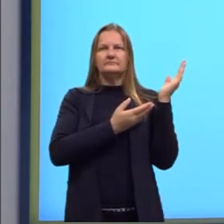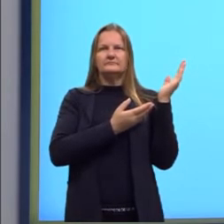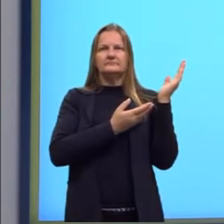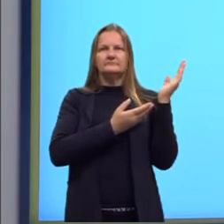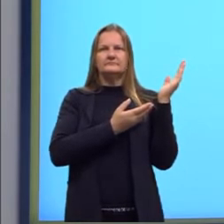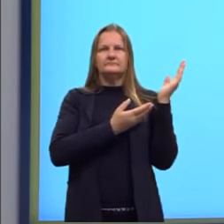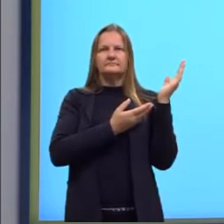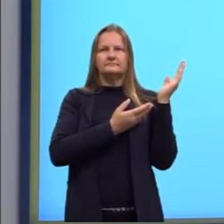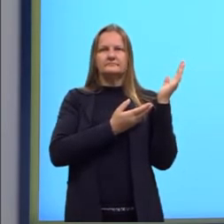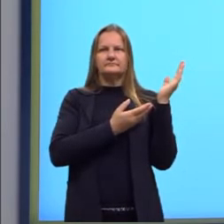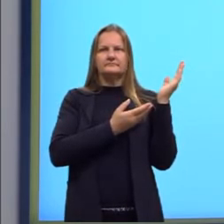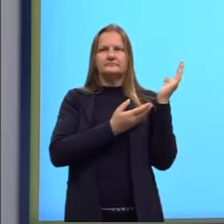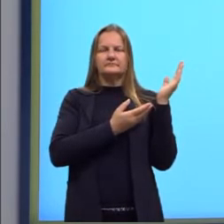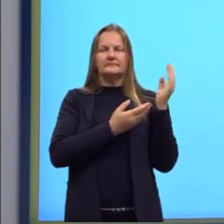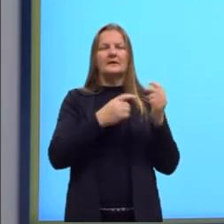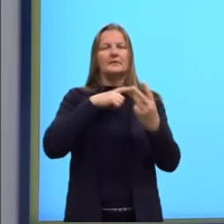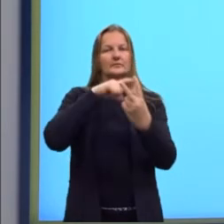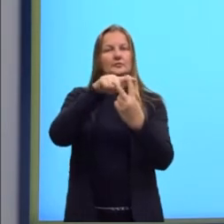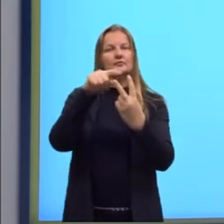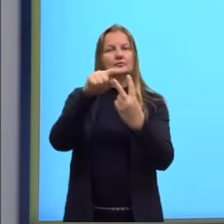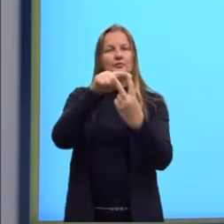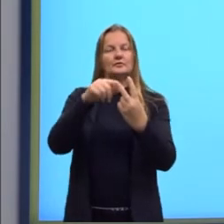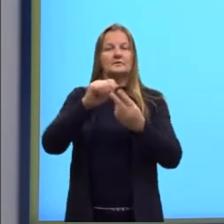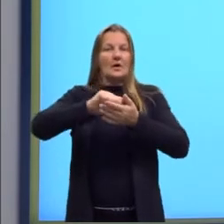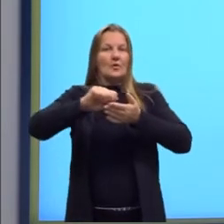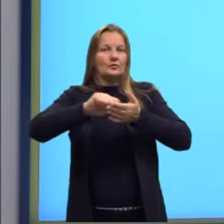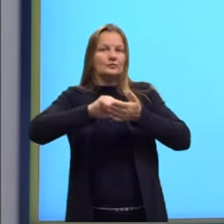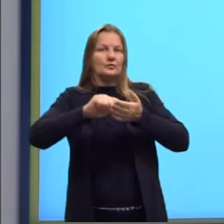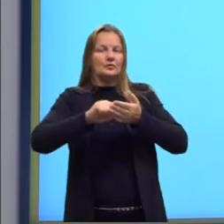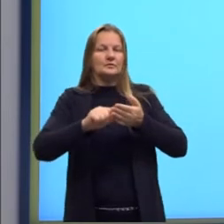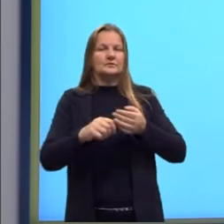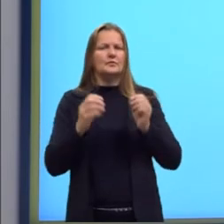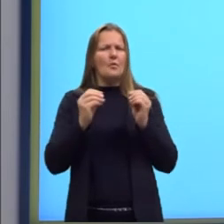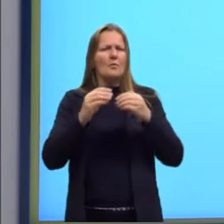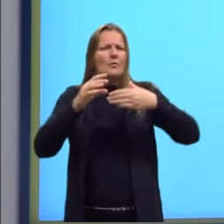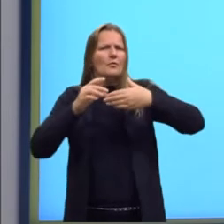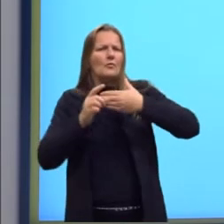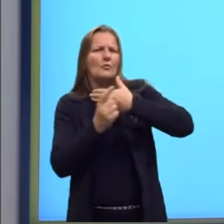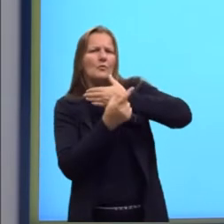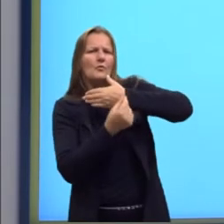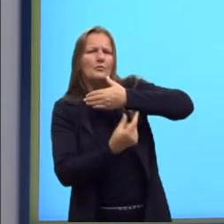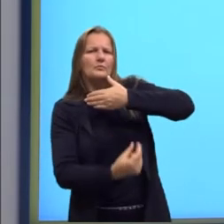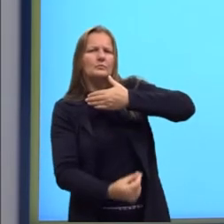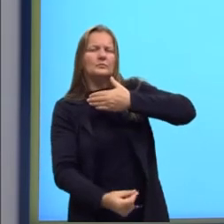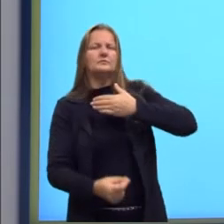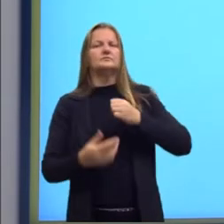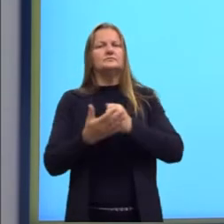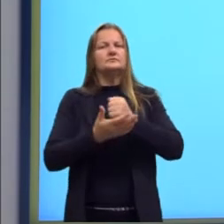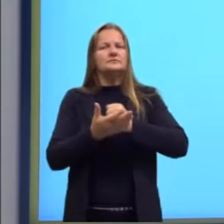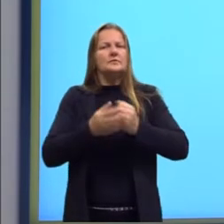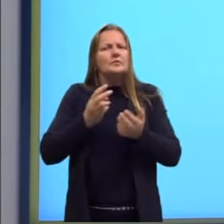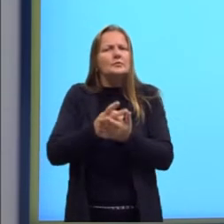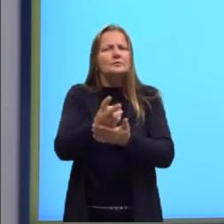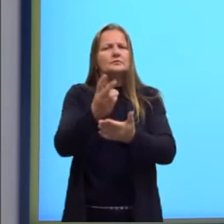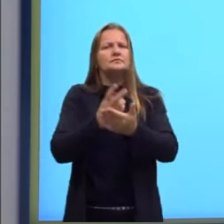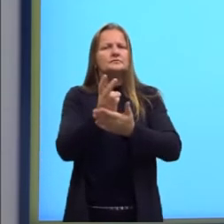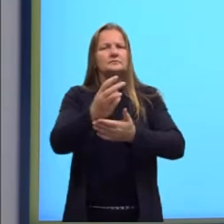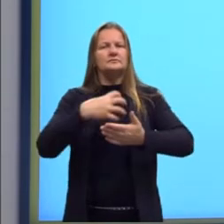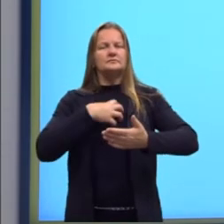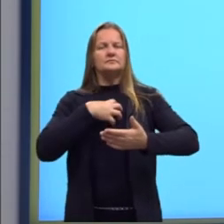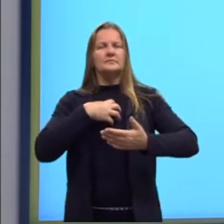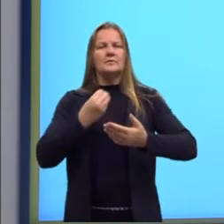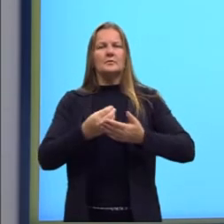Belgrande e Dessler, a base da coerência textual é a continuidade de sentidos